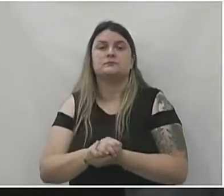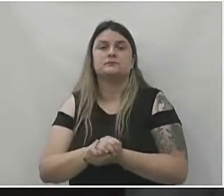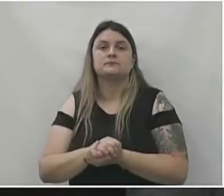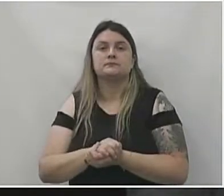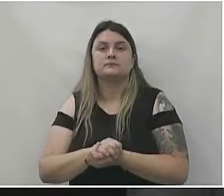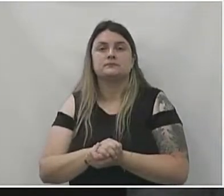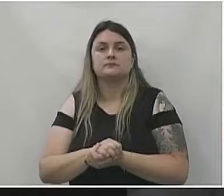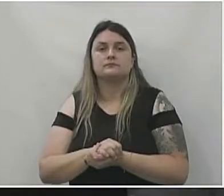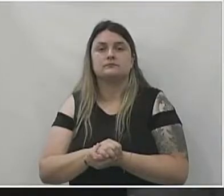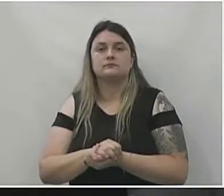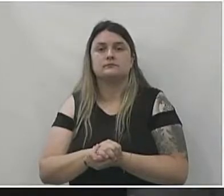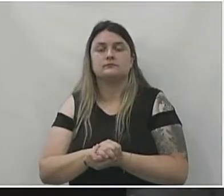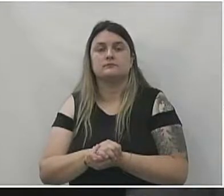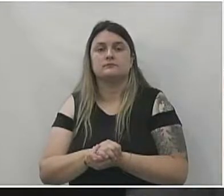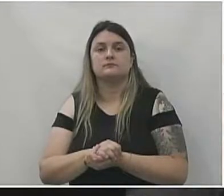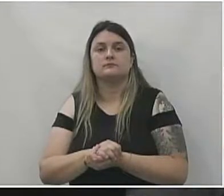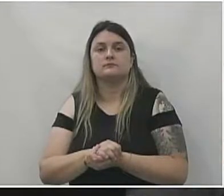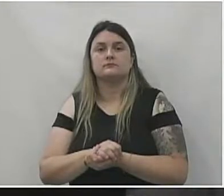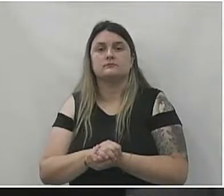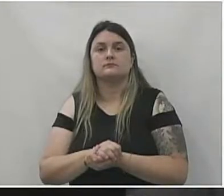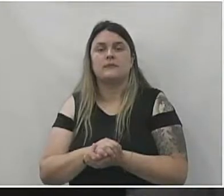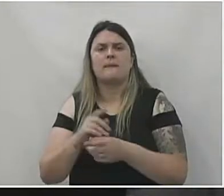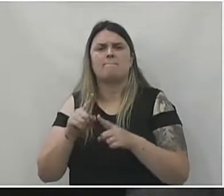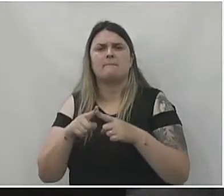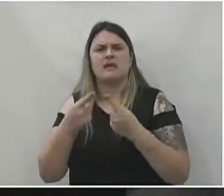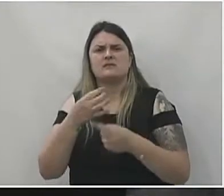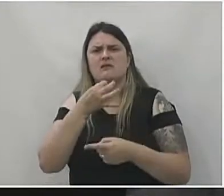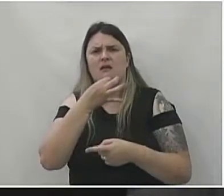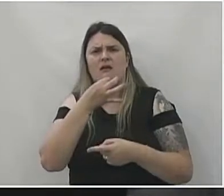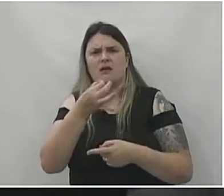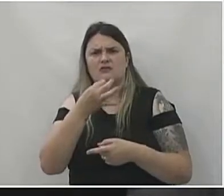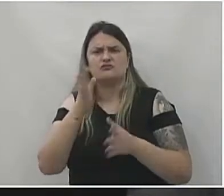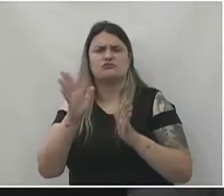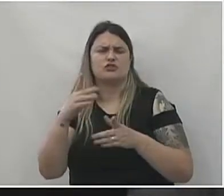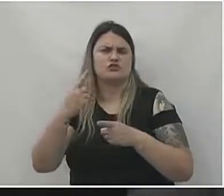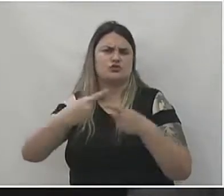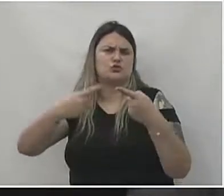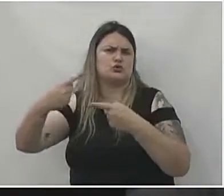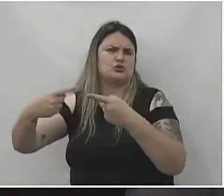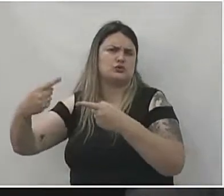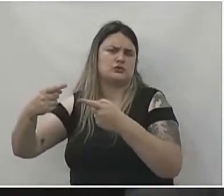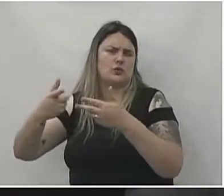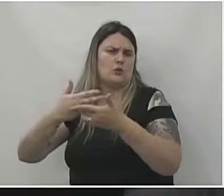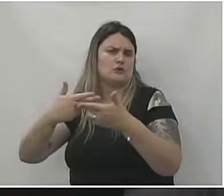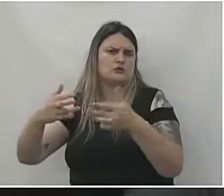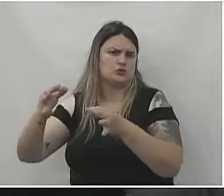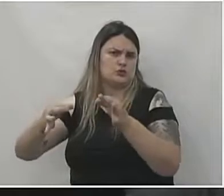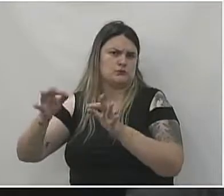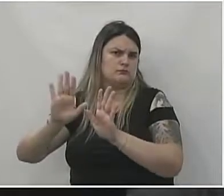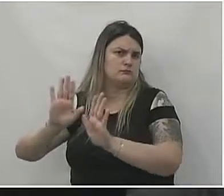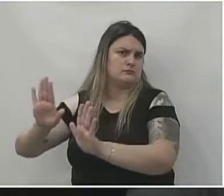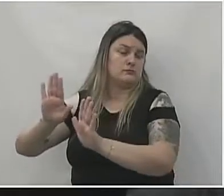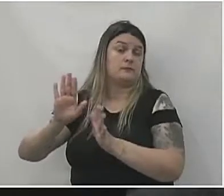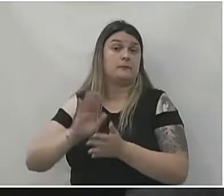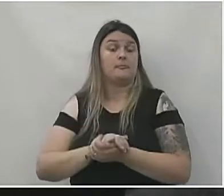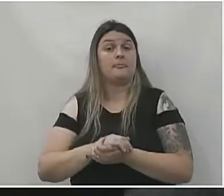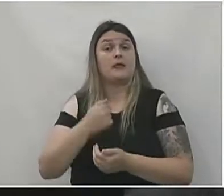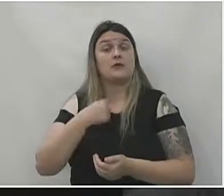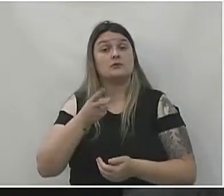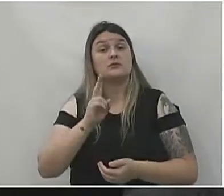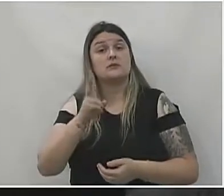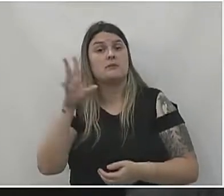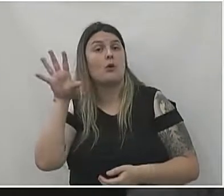um desentendimento, mas eu acho que já está sendo discutido via judicial, mas enfim, eu sempre procuro